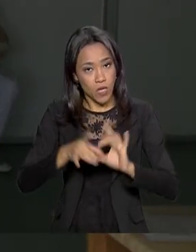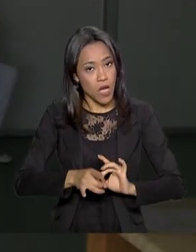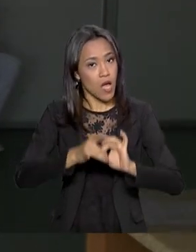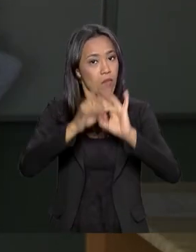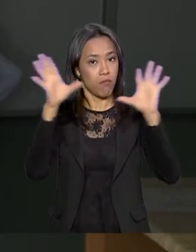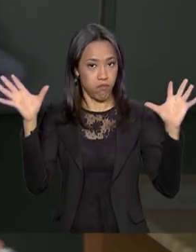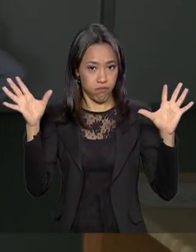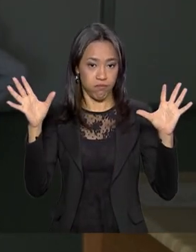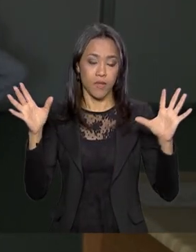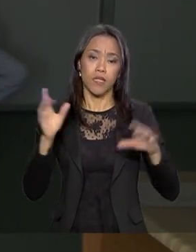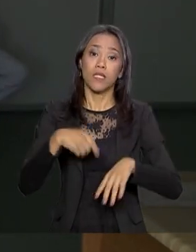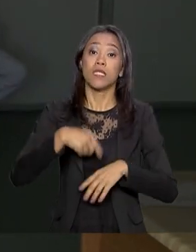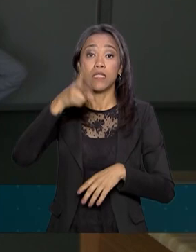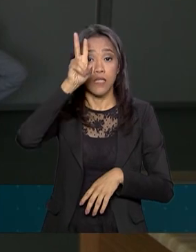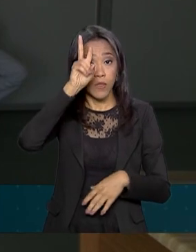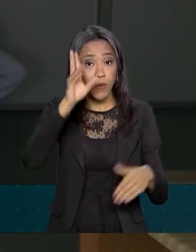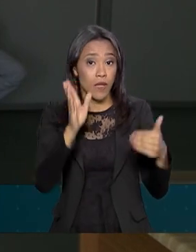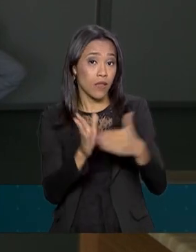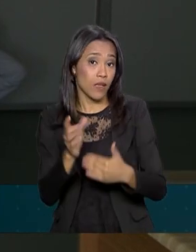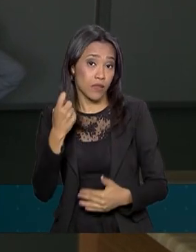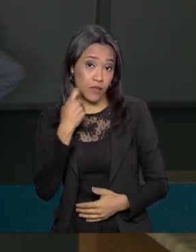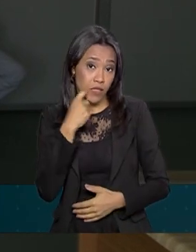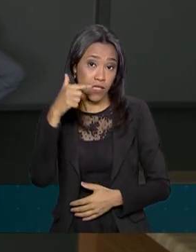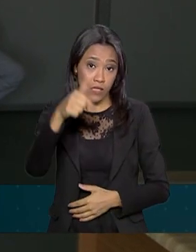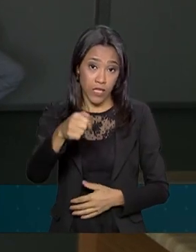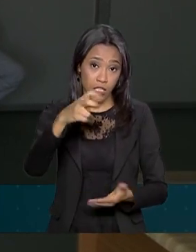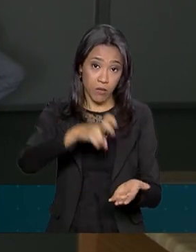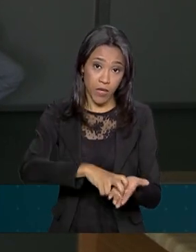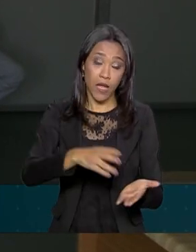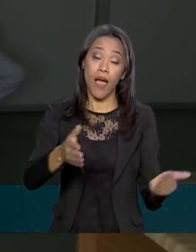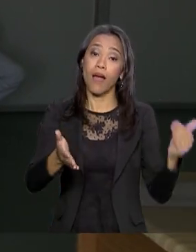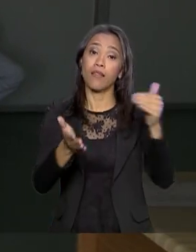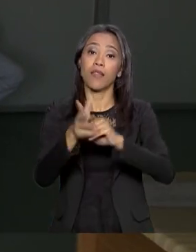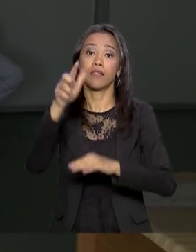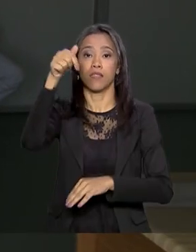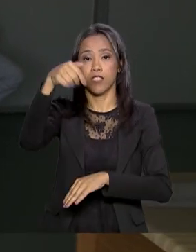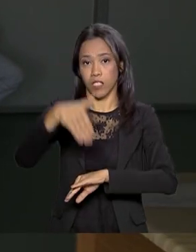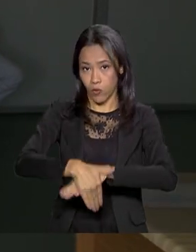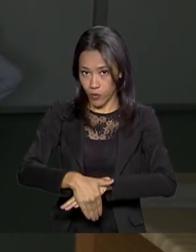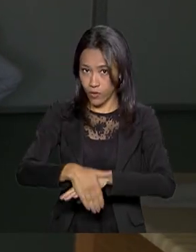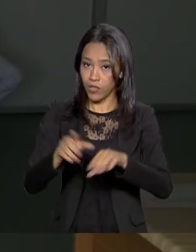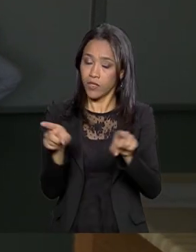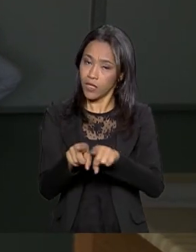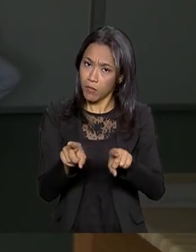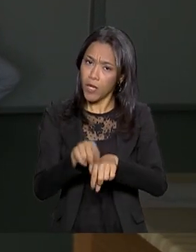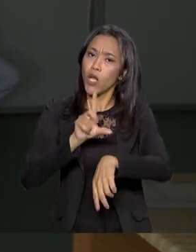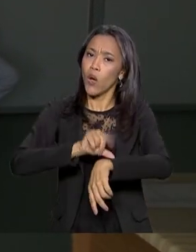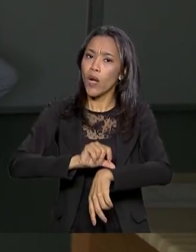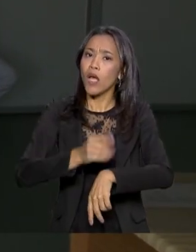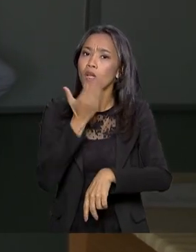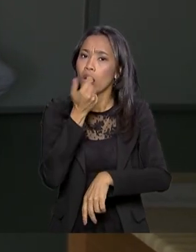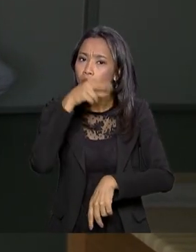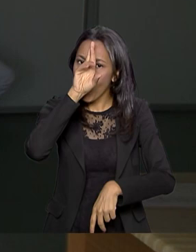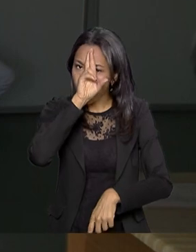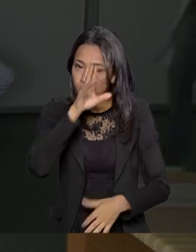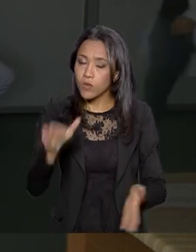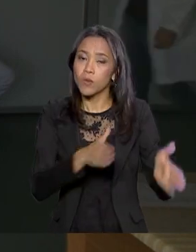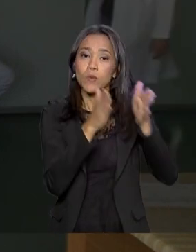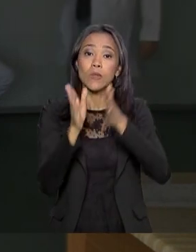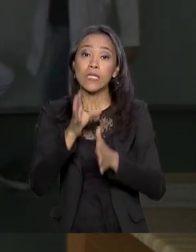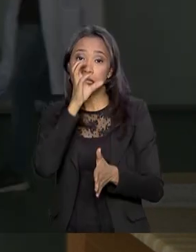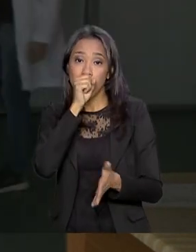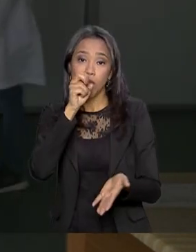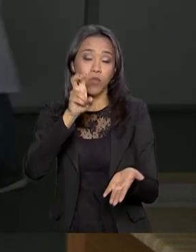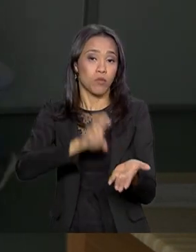estendido. De segunda a sexta, de 7 horas da manhã a 7 da noite, inclusive no horário de almoço e aos sábados de